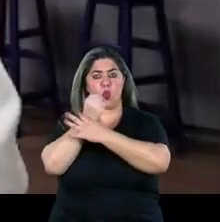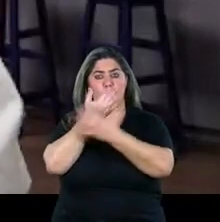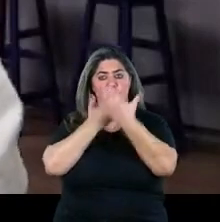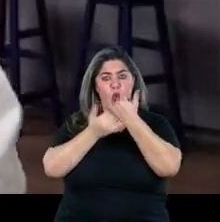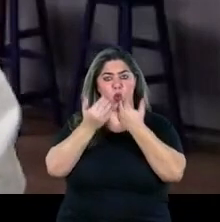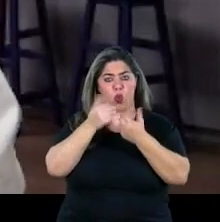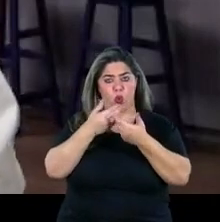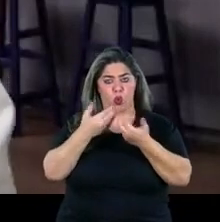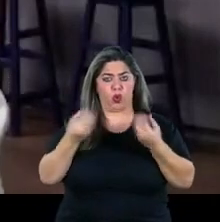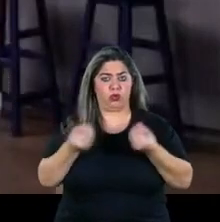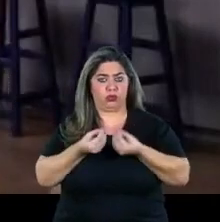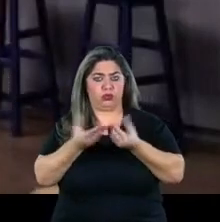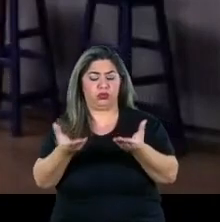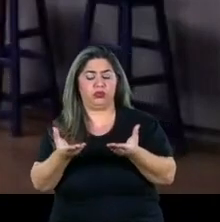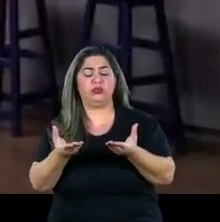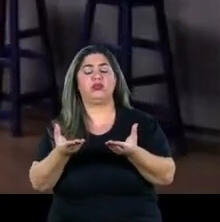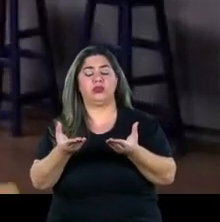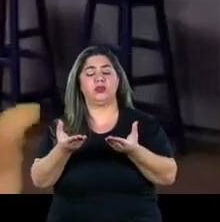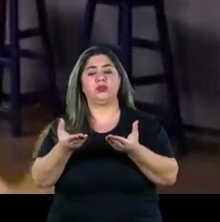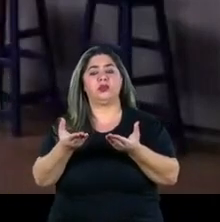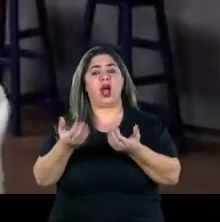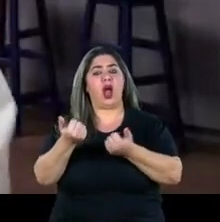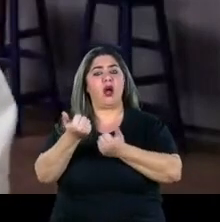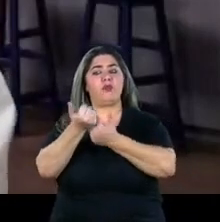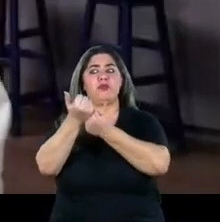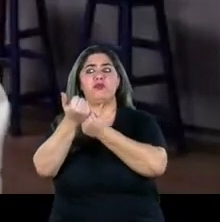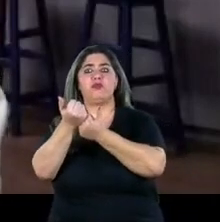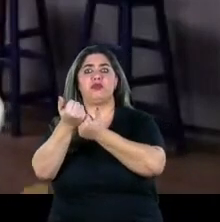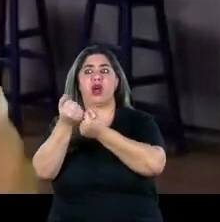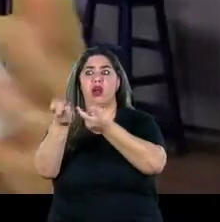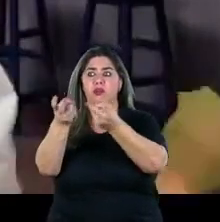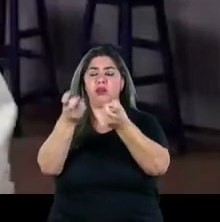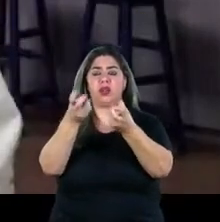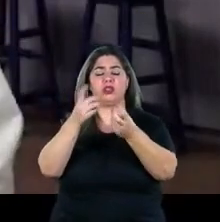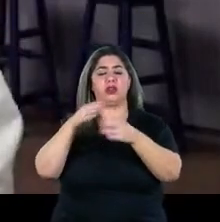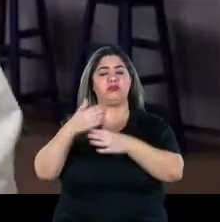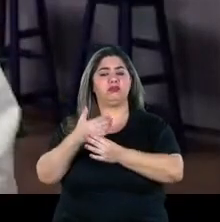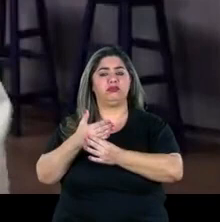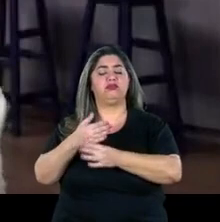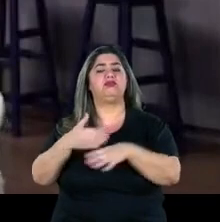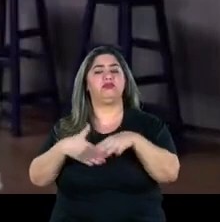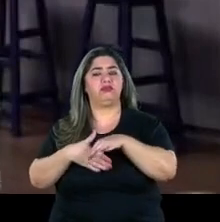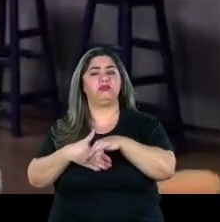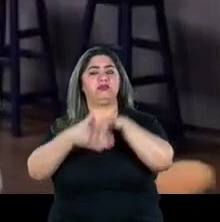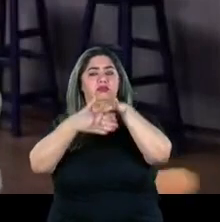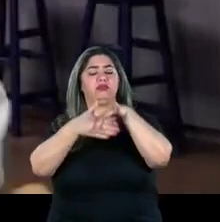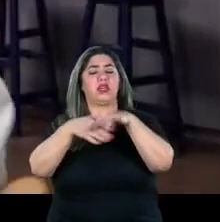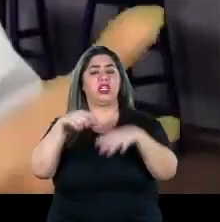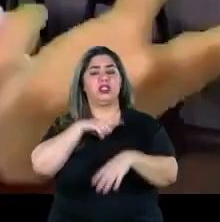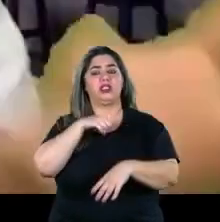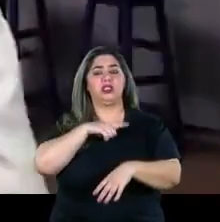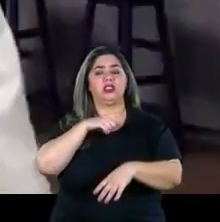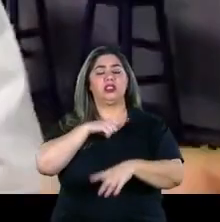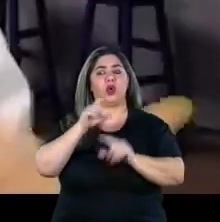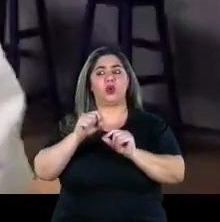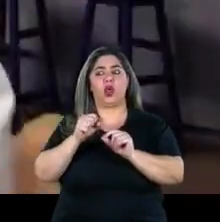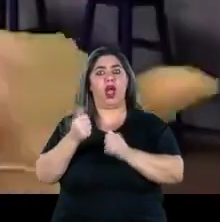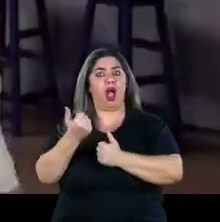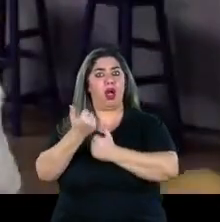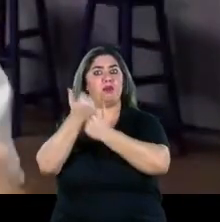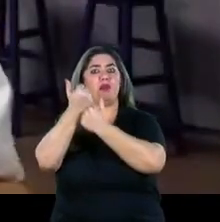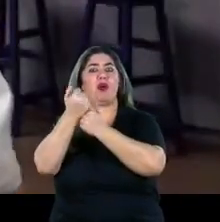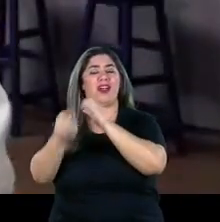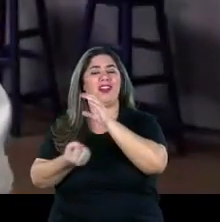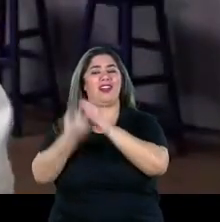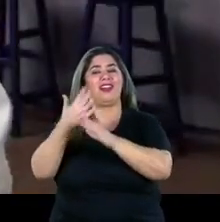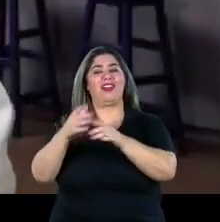e no diálogo com sociedade civil a ouvir as nossas lideranças que foram formadas pela Ação da Cidadania pra poderem apoiá-las na